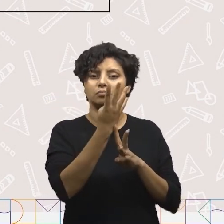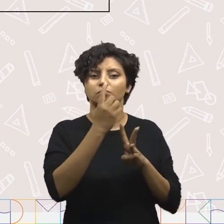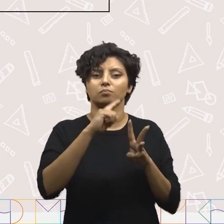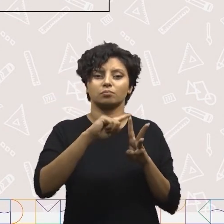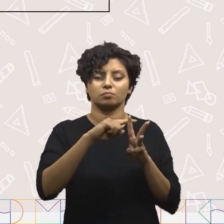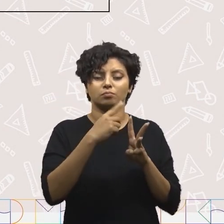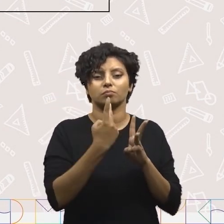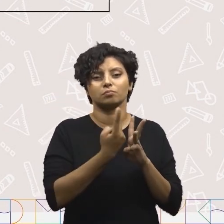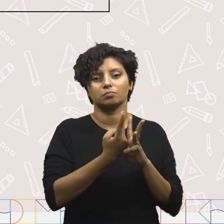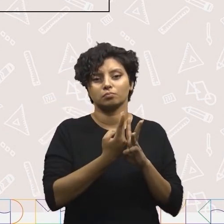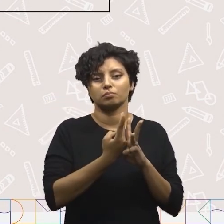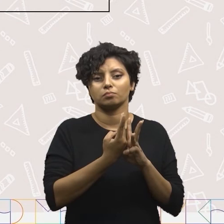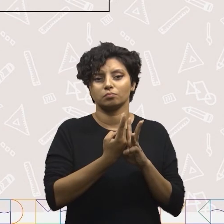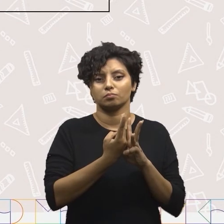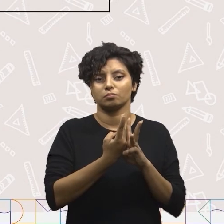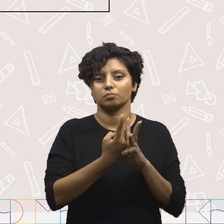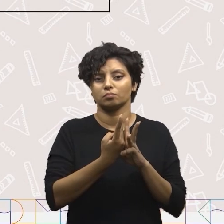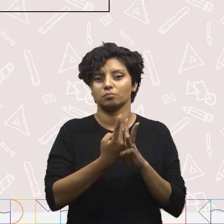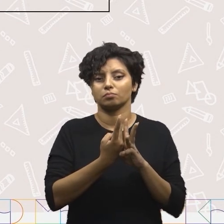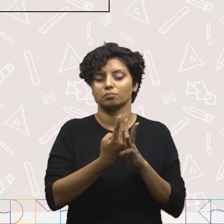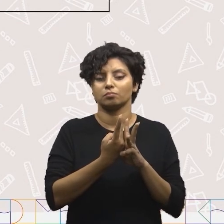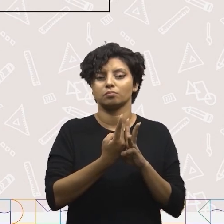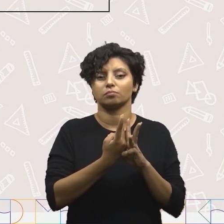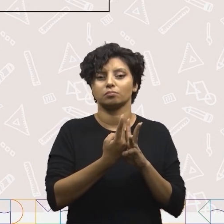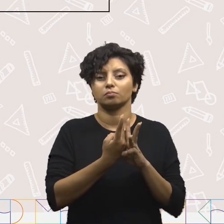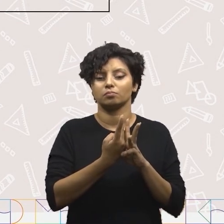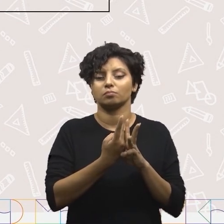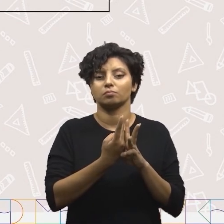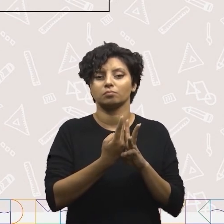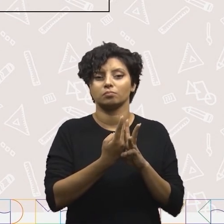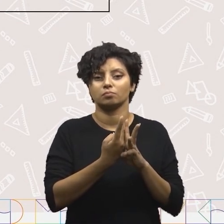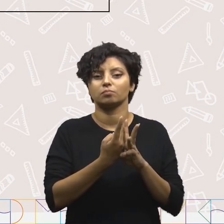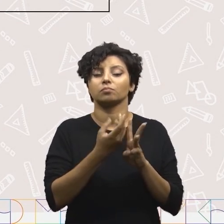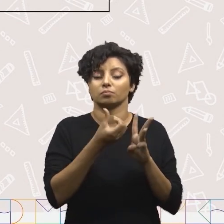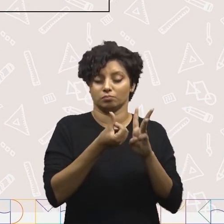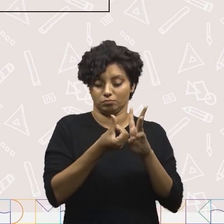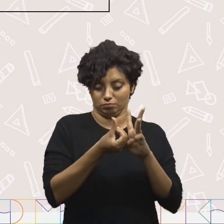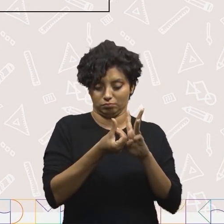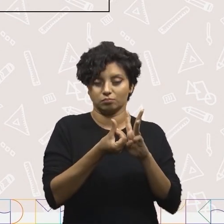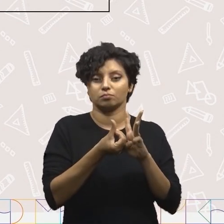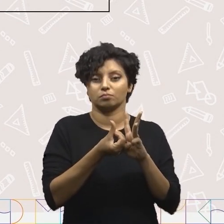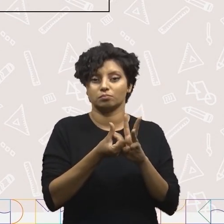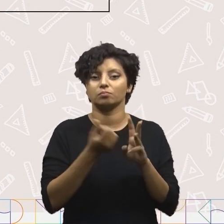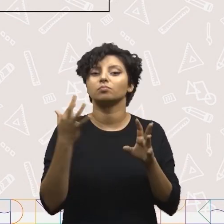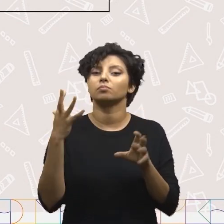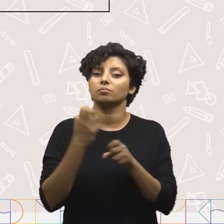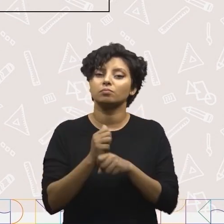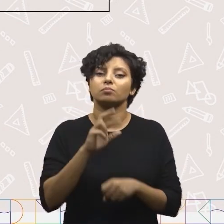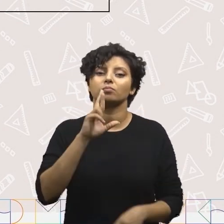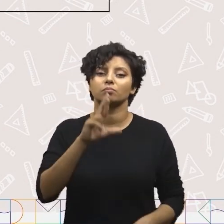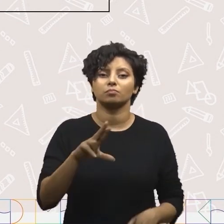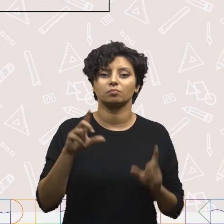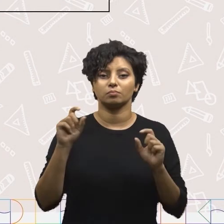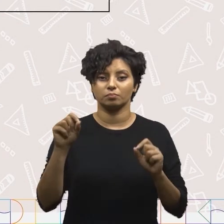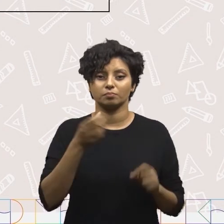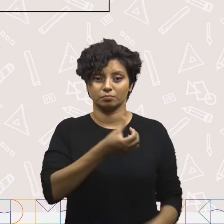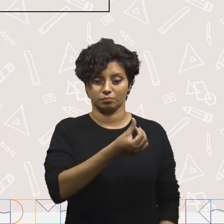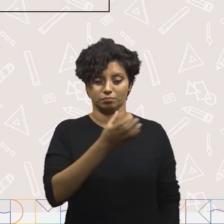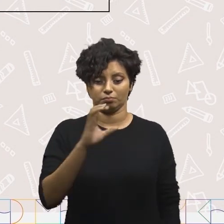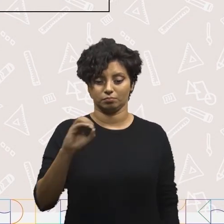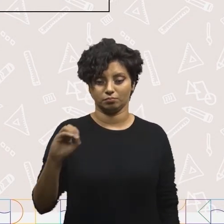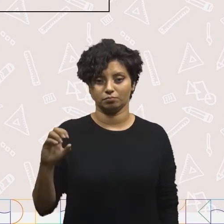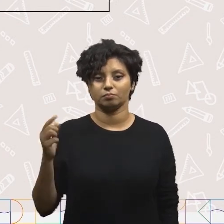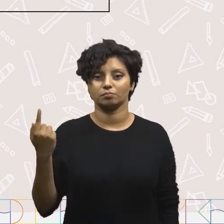na centena? Quanto que é quatro mais dois? Vai dar seis. Então, a nossa resposta é